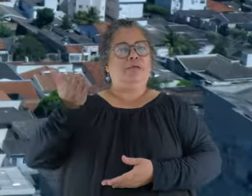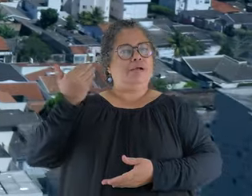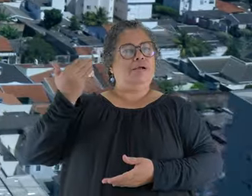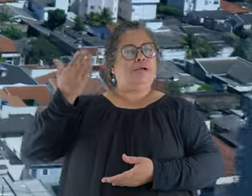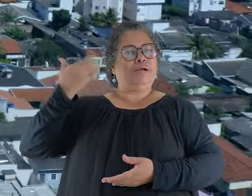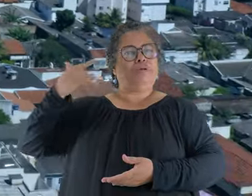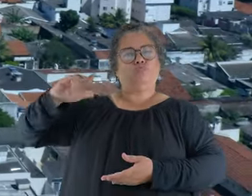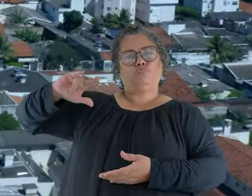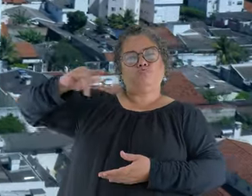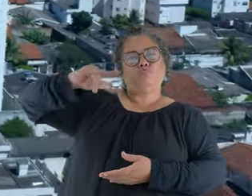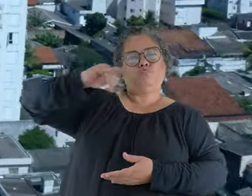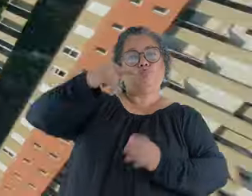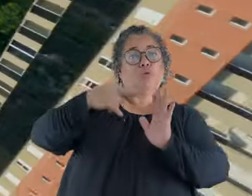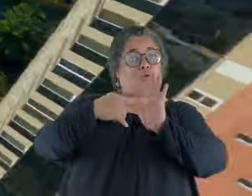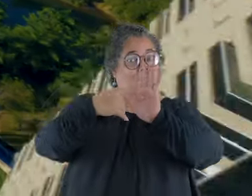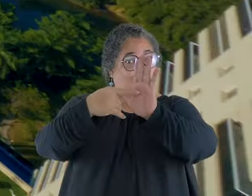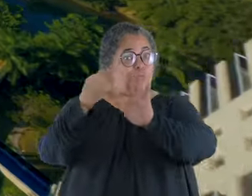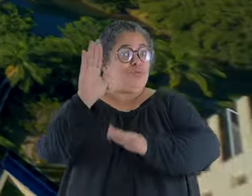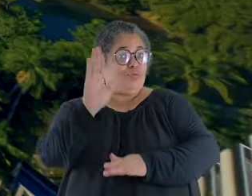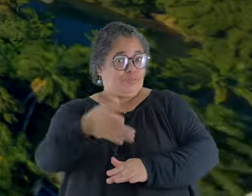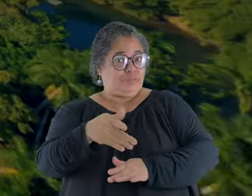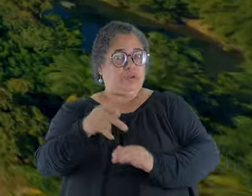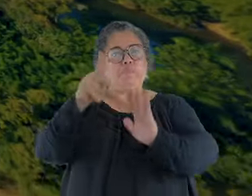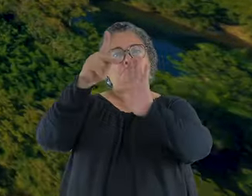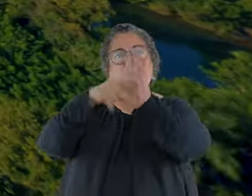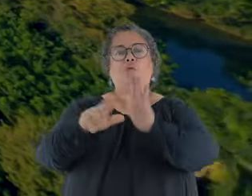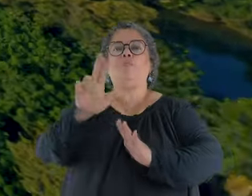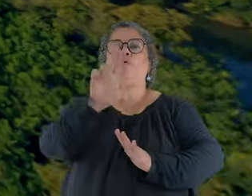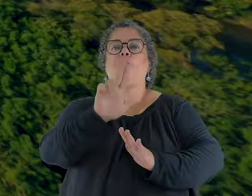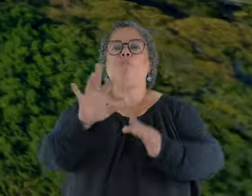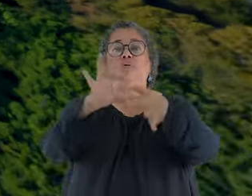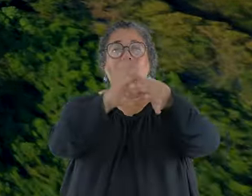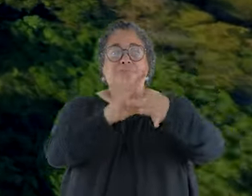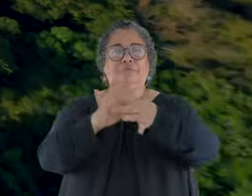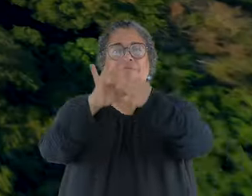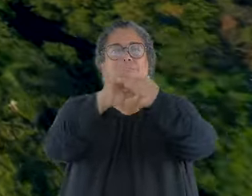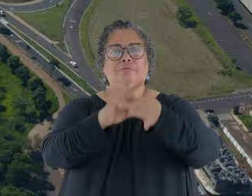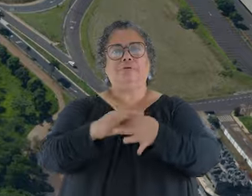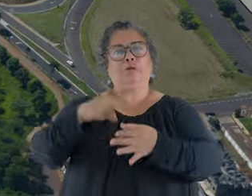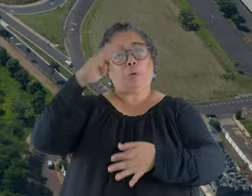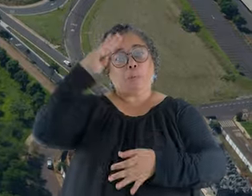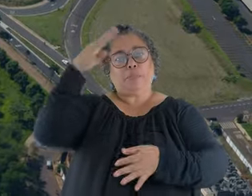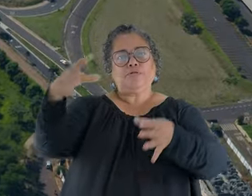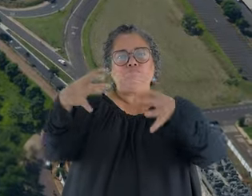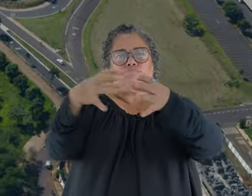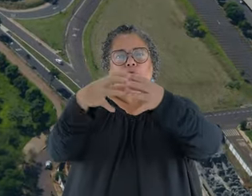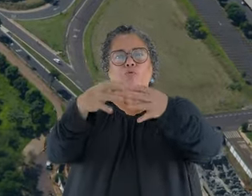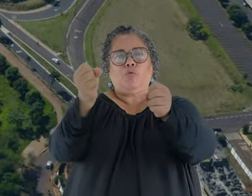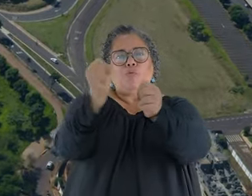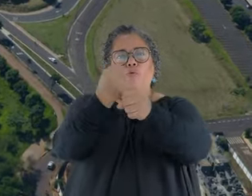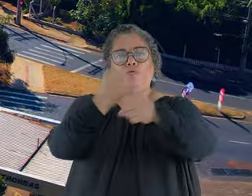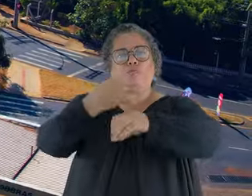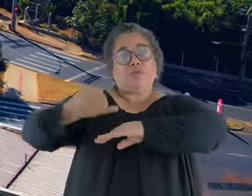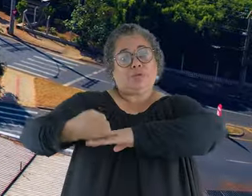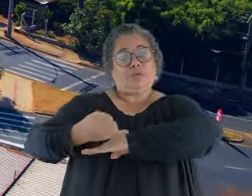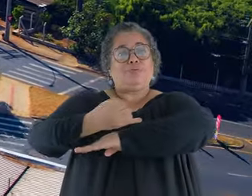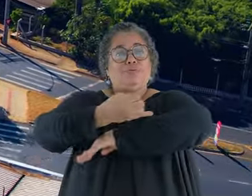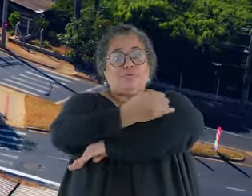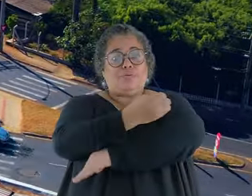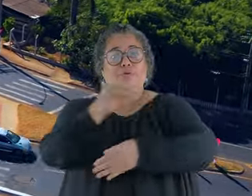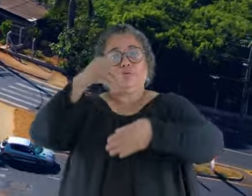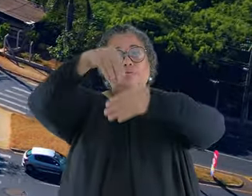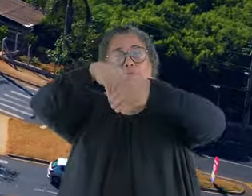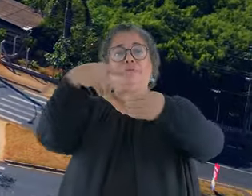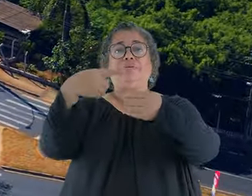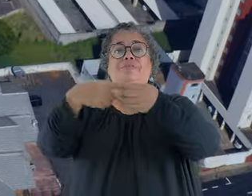O Droninho já mostrou pra gente! O programa Uberlândia Integrada é o maior conjunto de obras de infraestrutura e inclusão urbana da